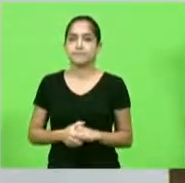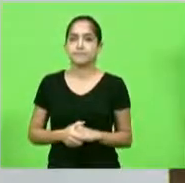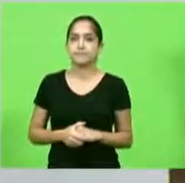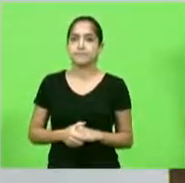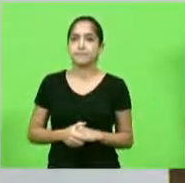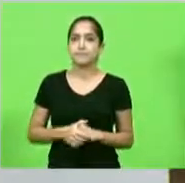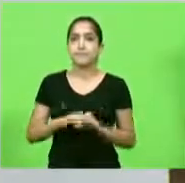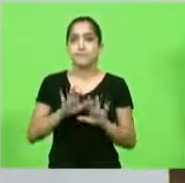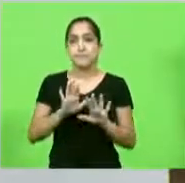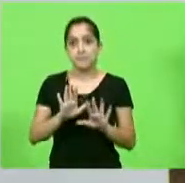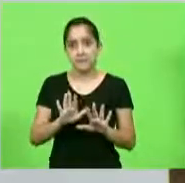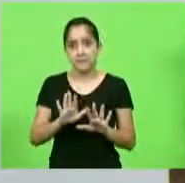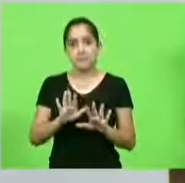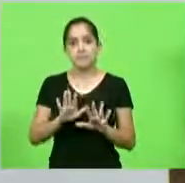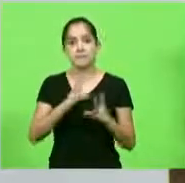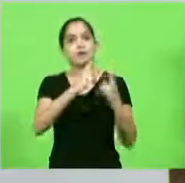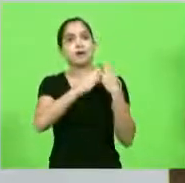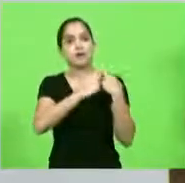e sim da